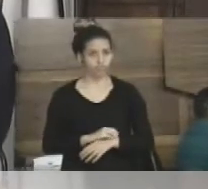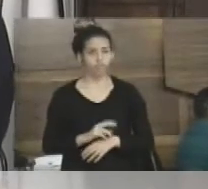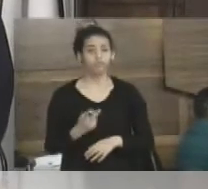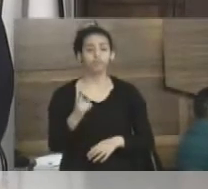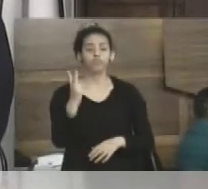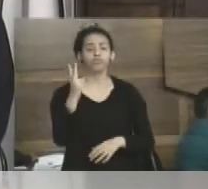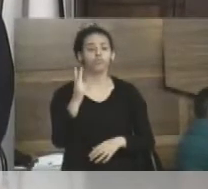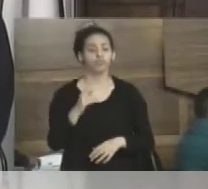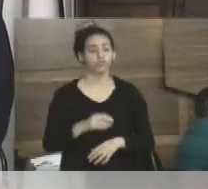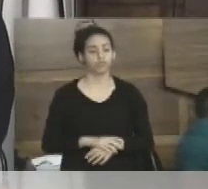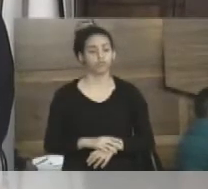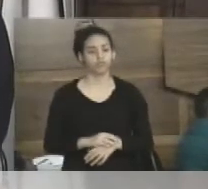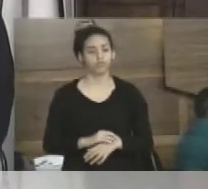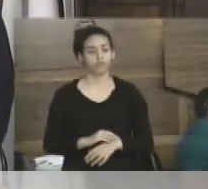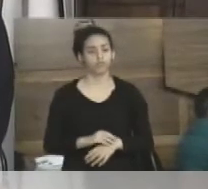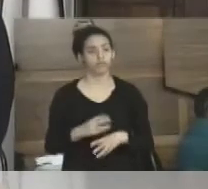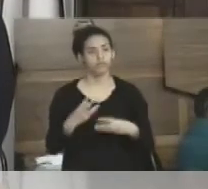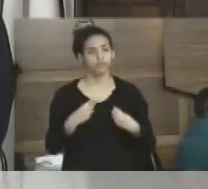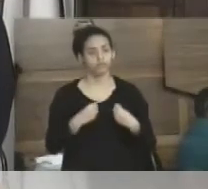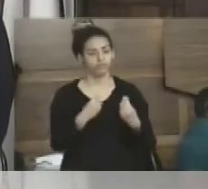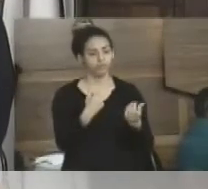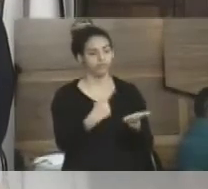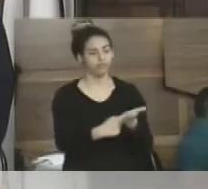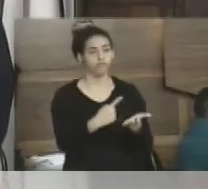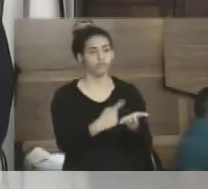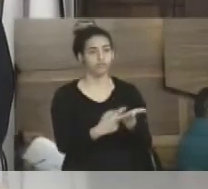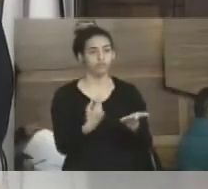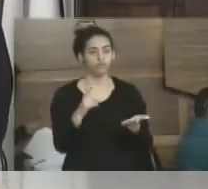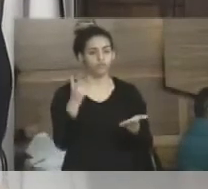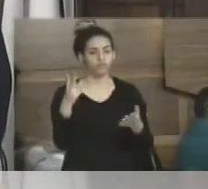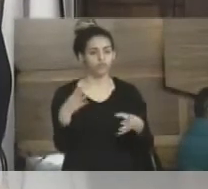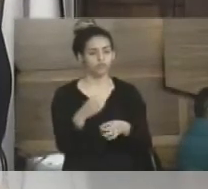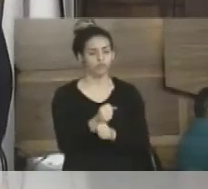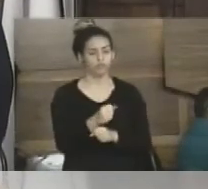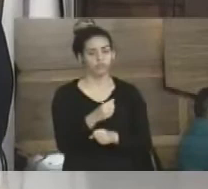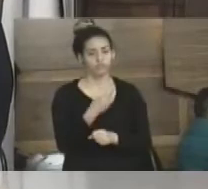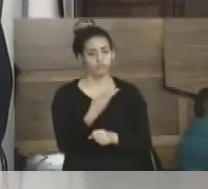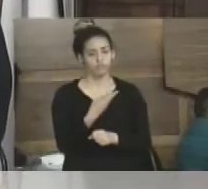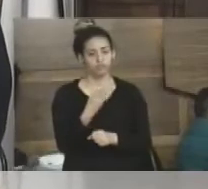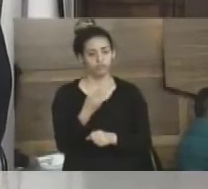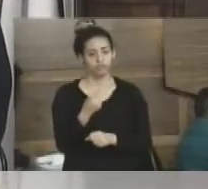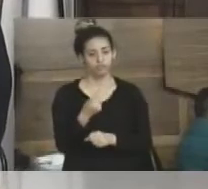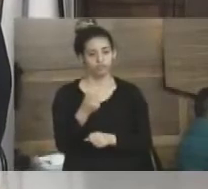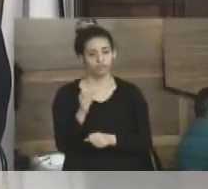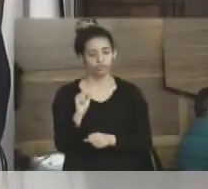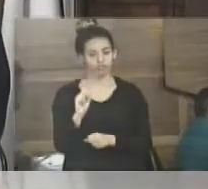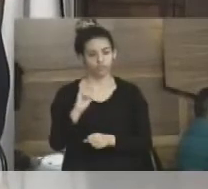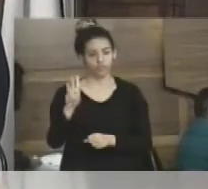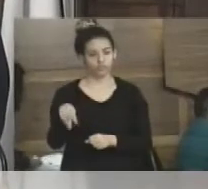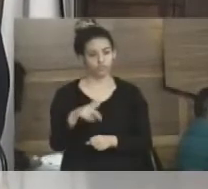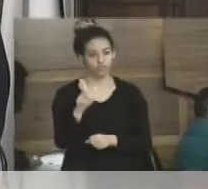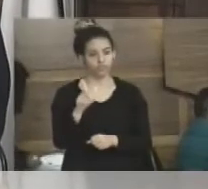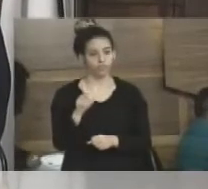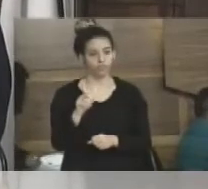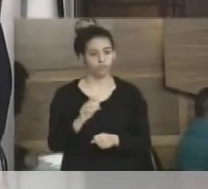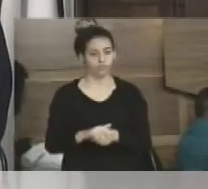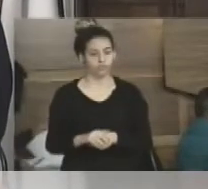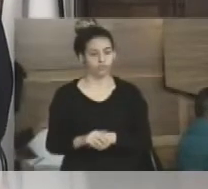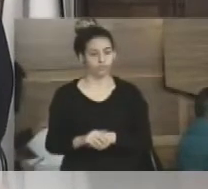Valor. Dá-se a este contrato o valor total de 378 mil reais